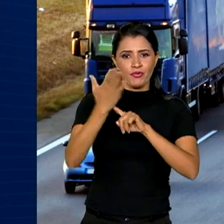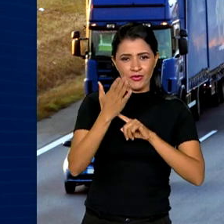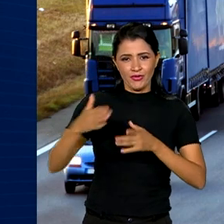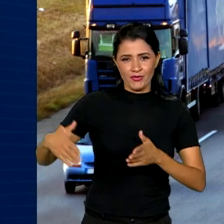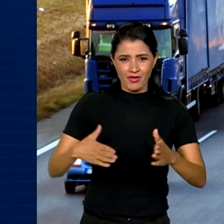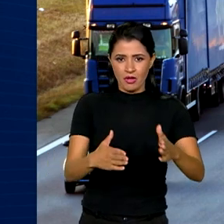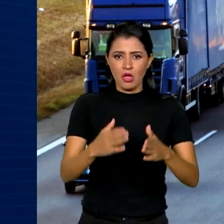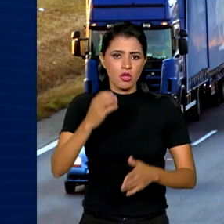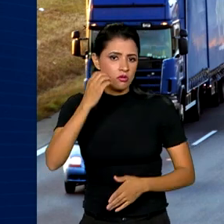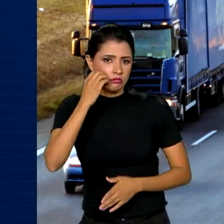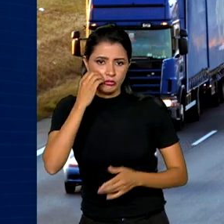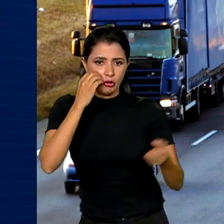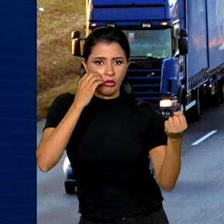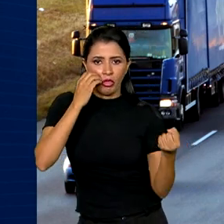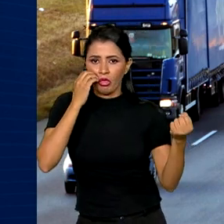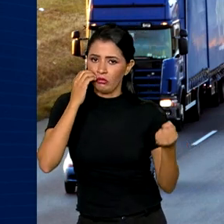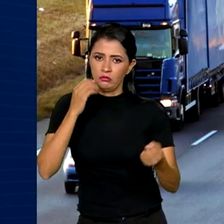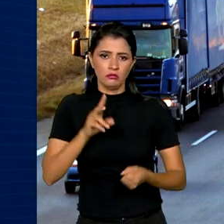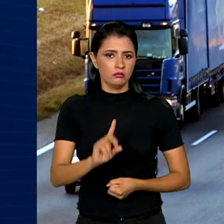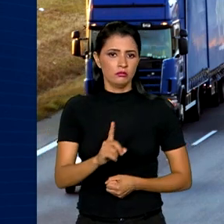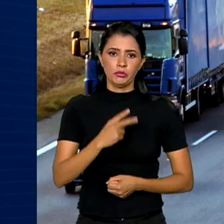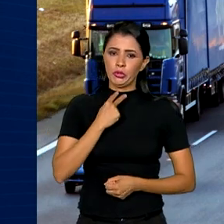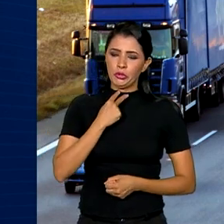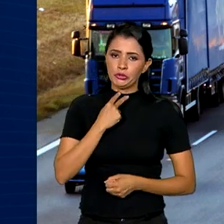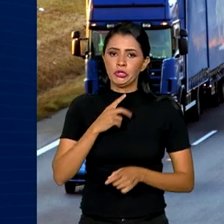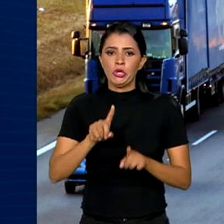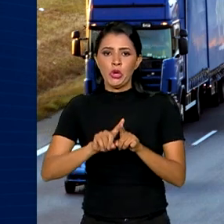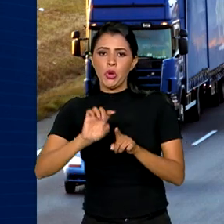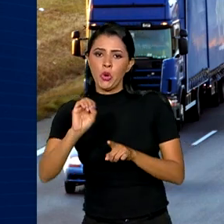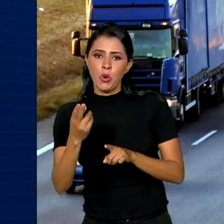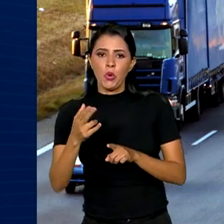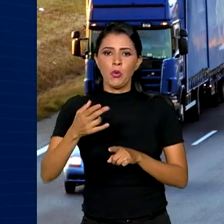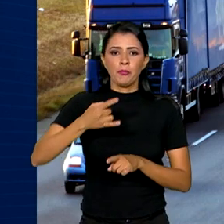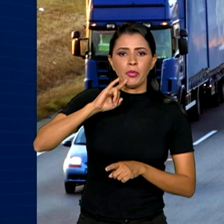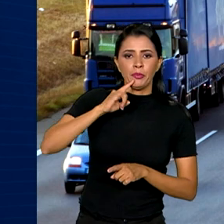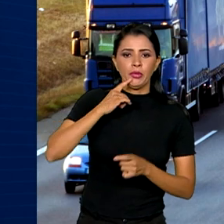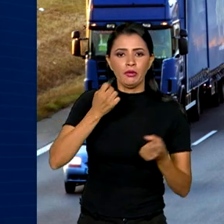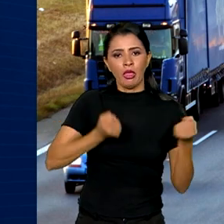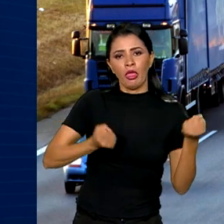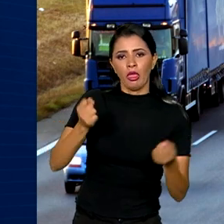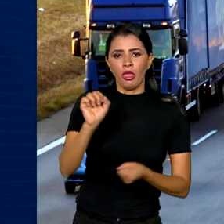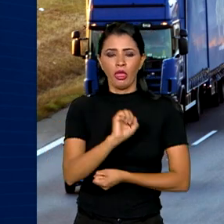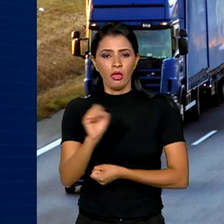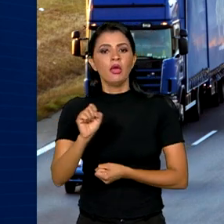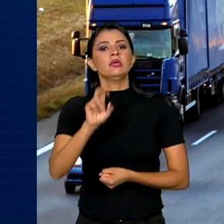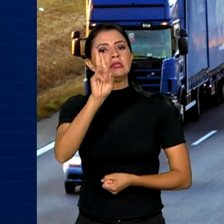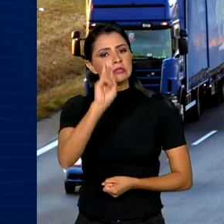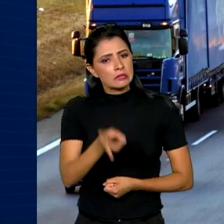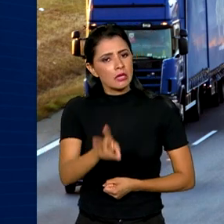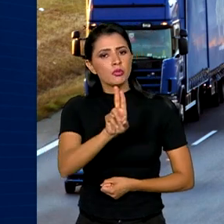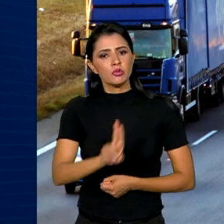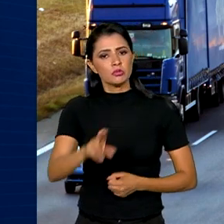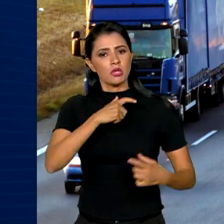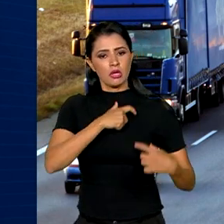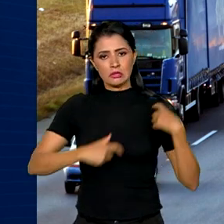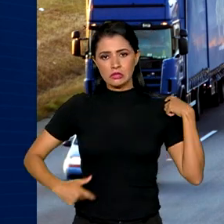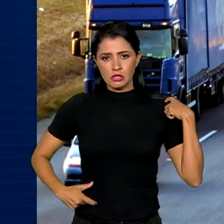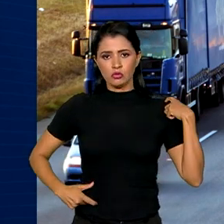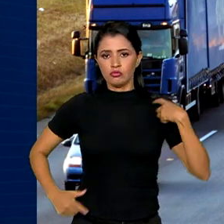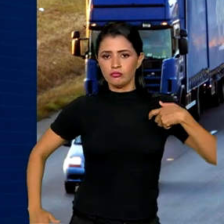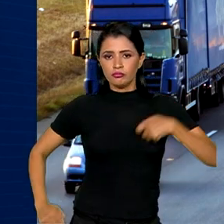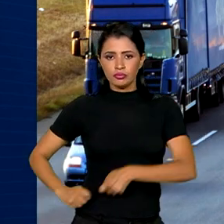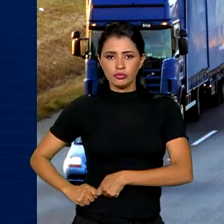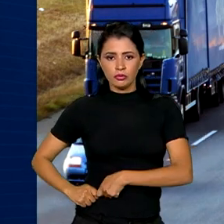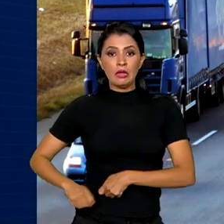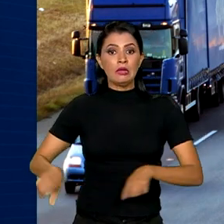celular enquanto dirige, não associar bebida e direção e usar o cinto de segurança. Outra dica